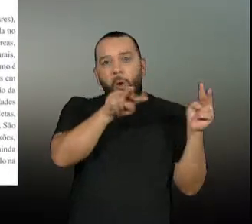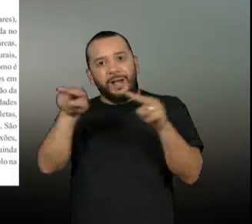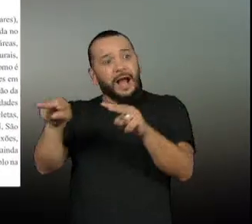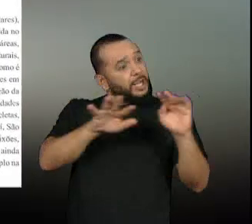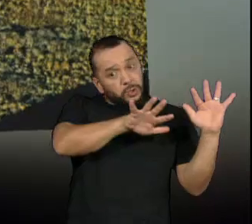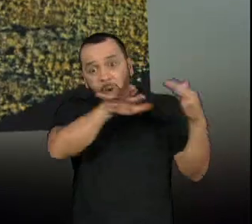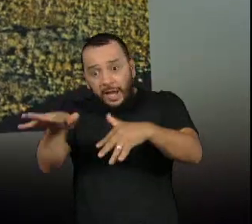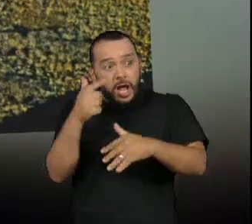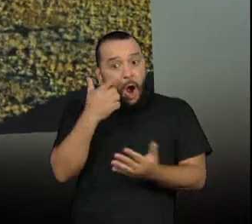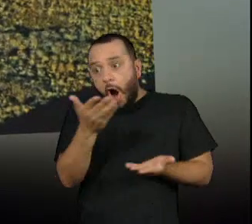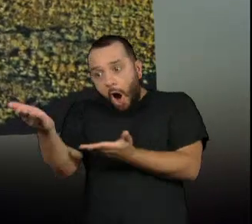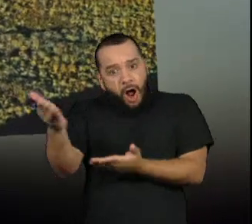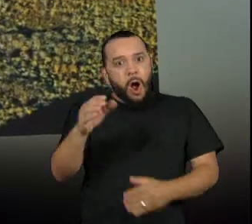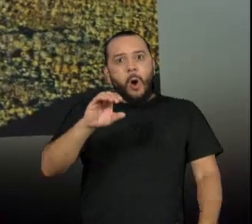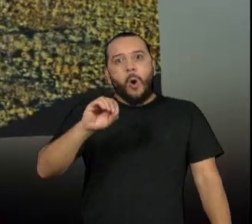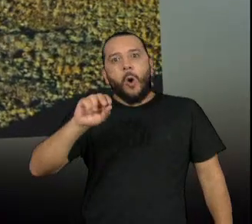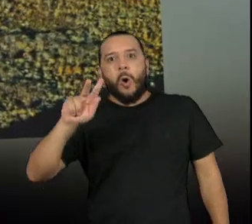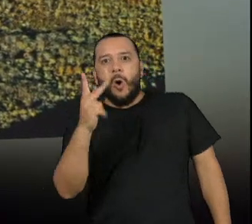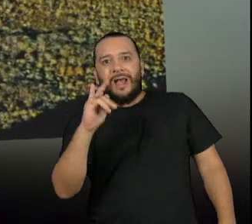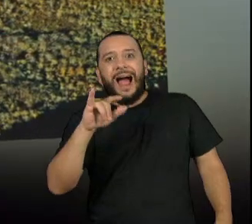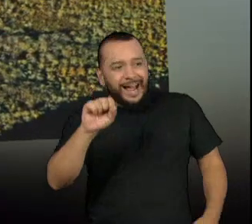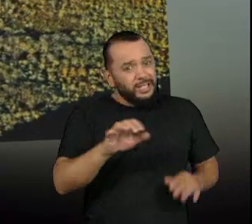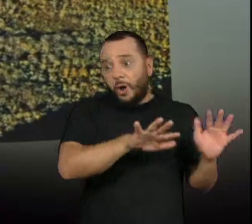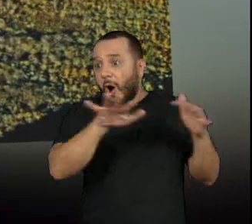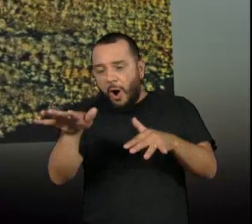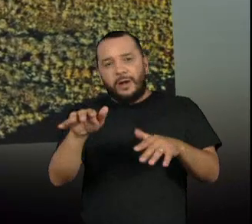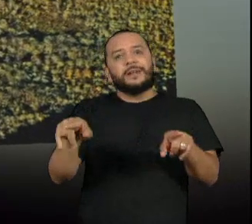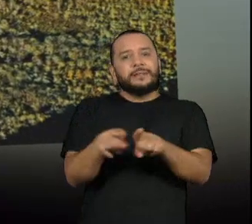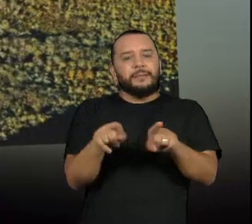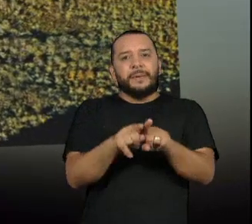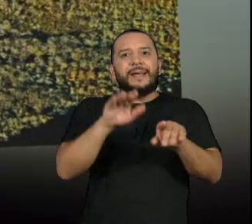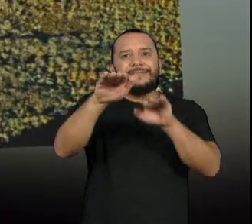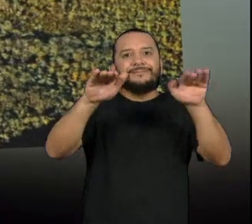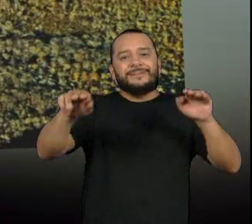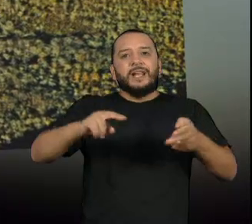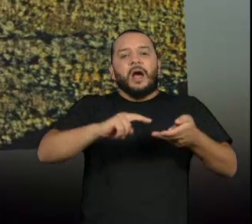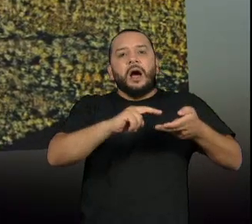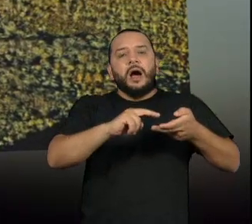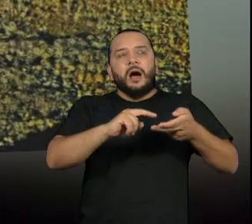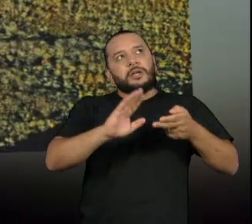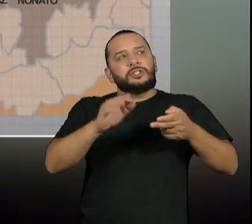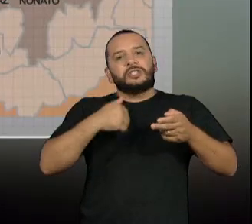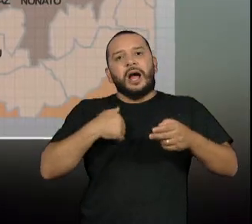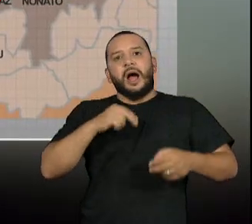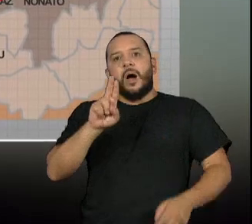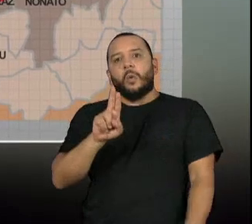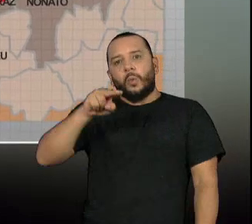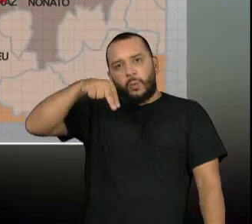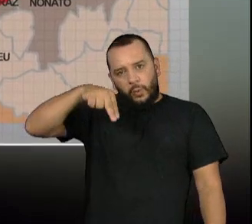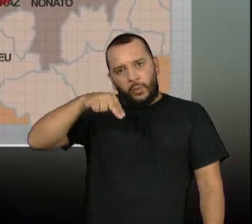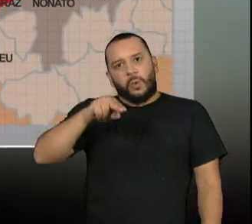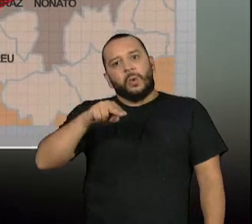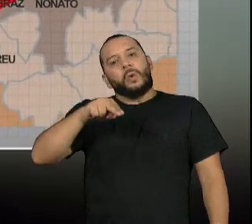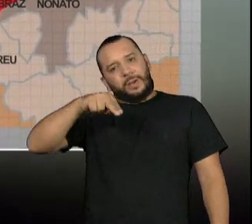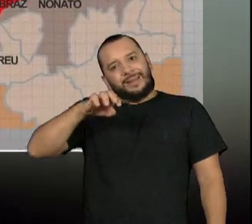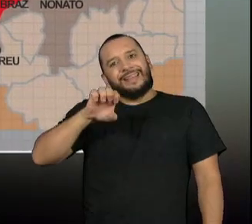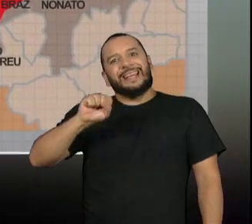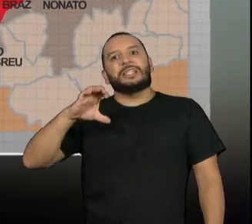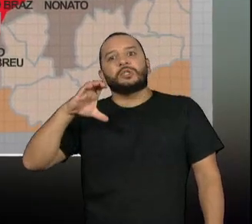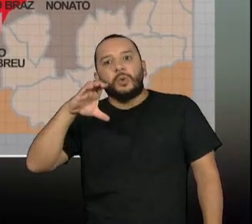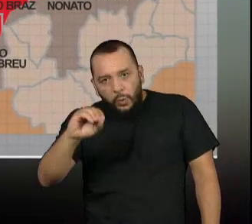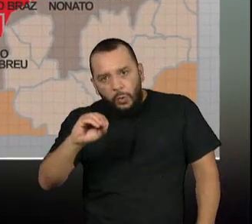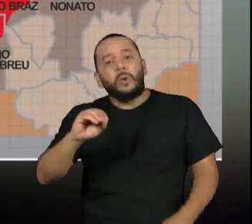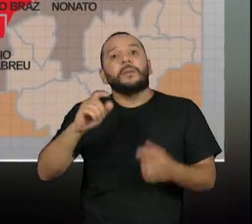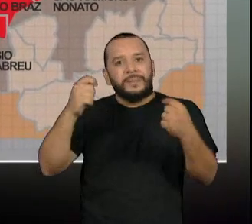de sensibilizar a Unesco para que transforme toda essa região em patrimônio misto, cultural e